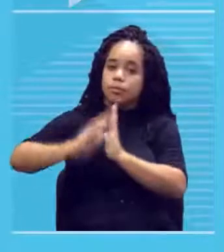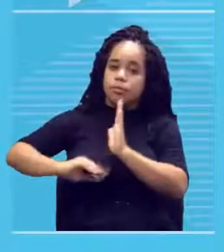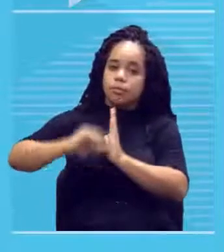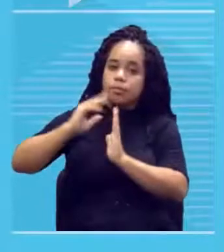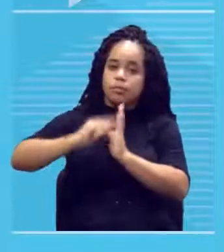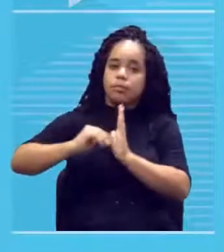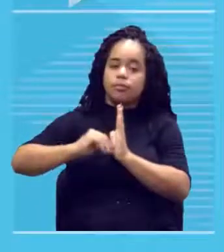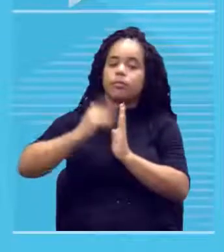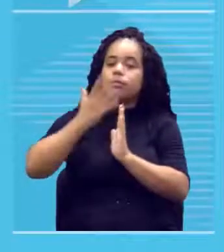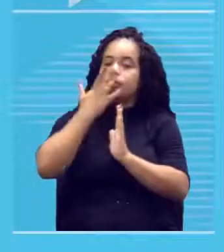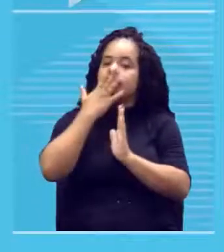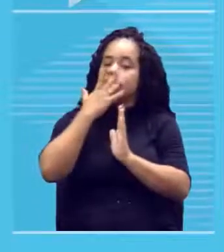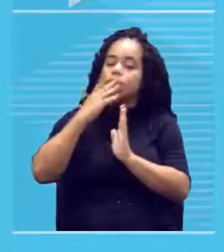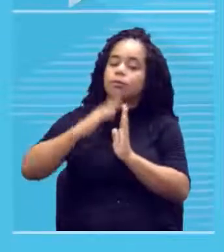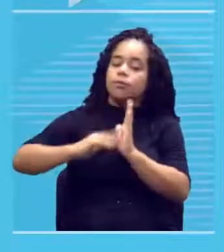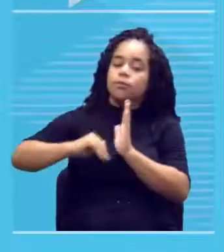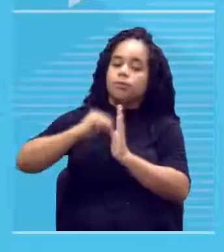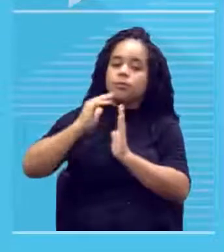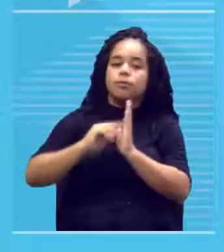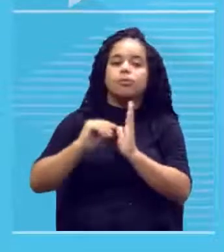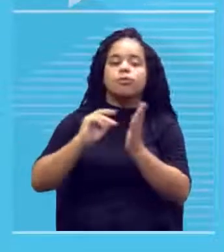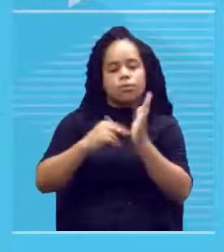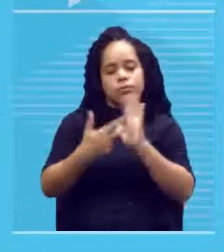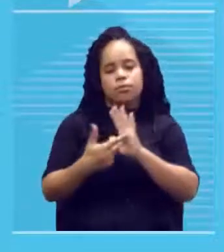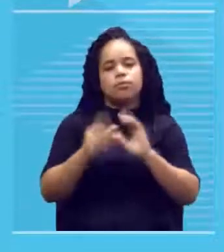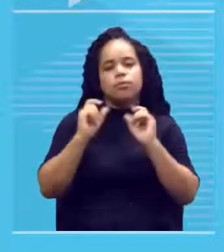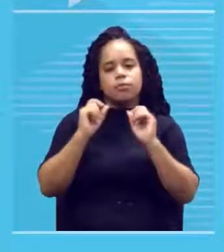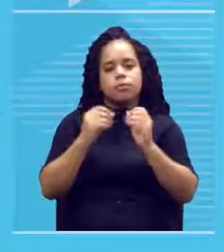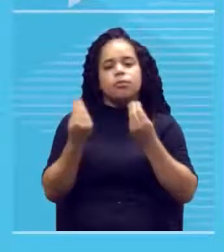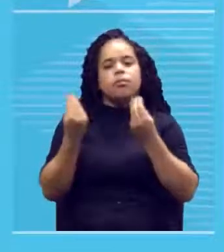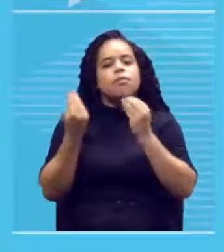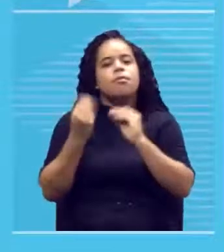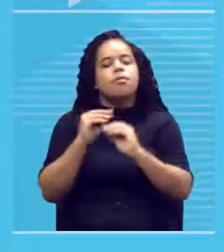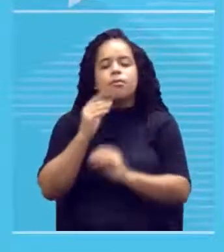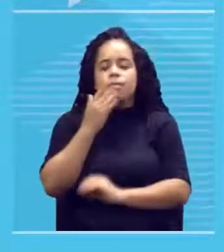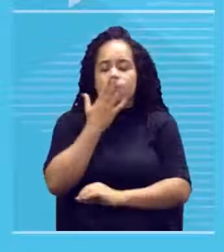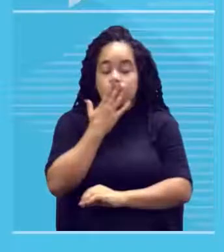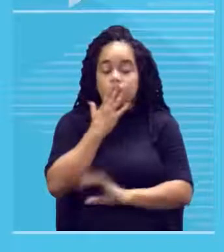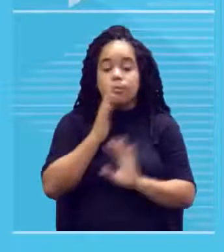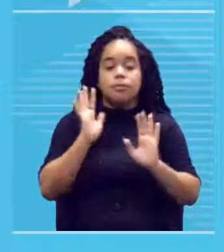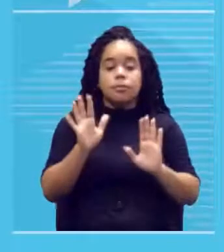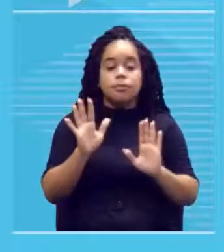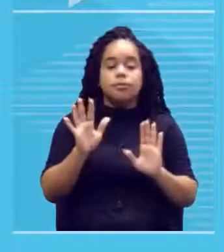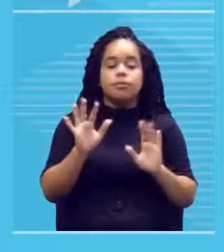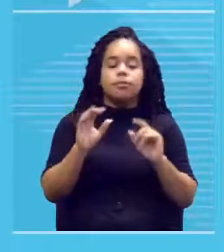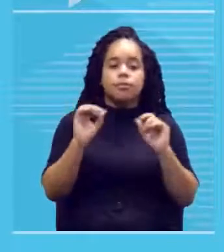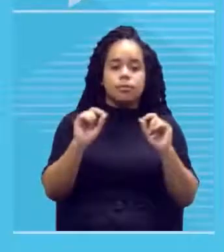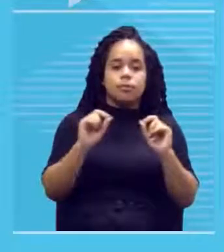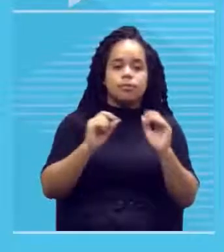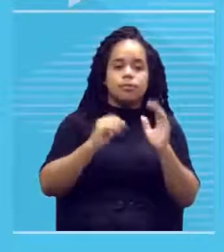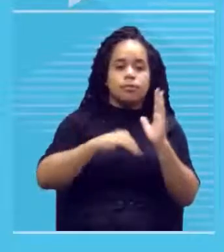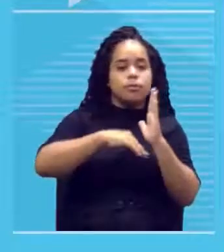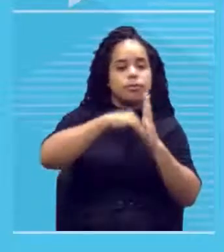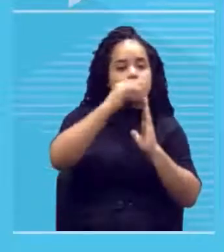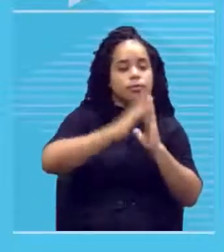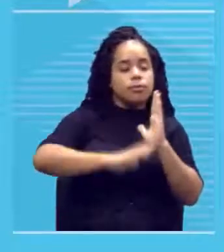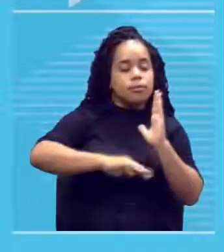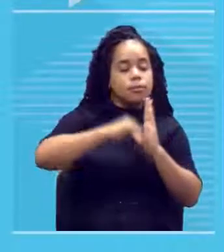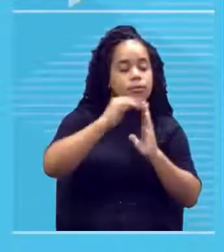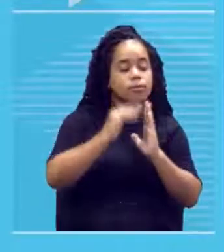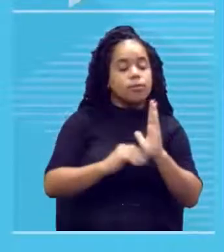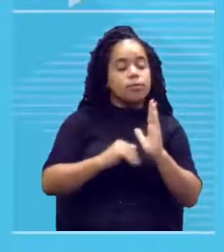Bom, colorir o nome já diz, é colocar cor, certo? Botar a cor lá. Agora, pintar é uma técnica de como